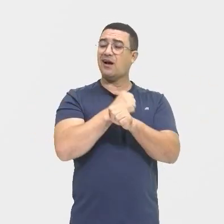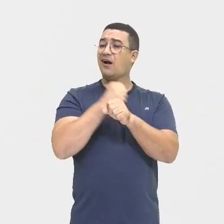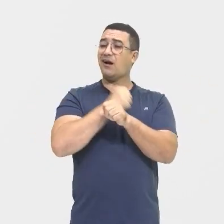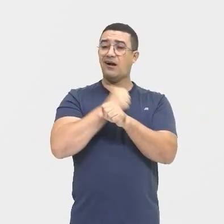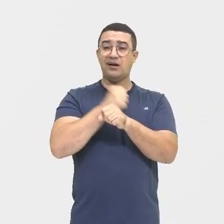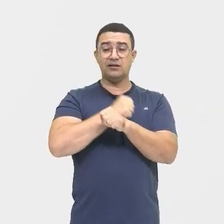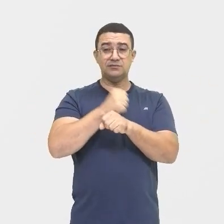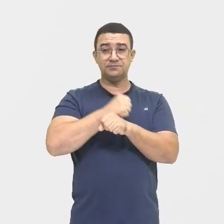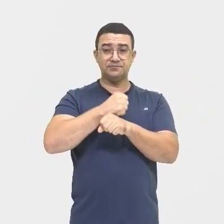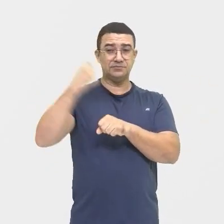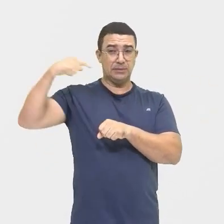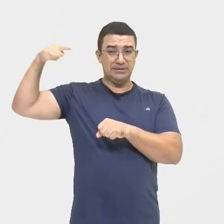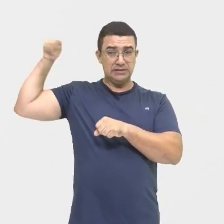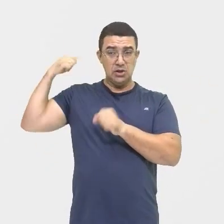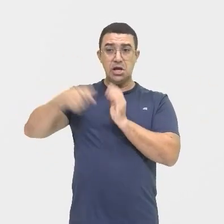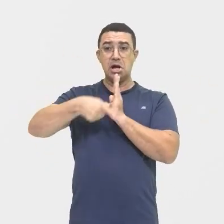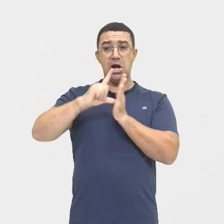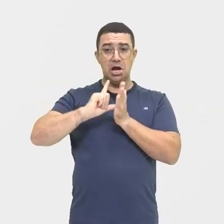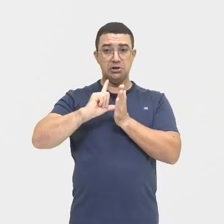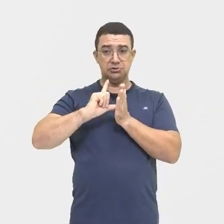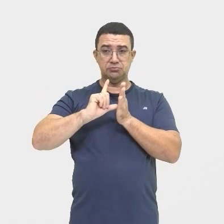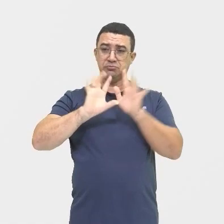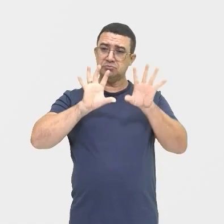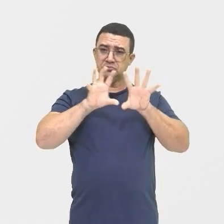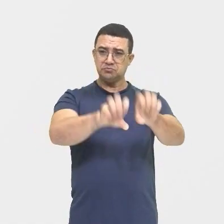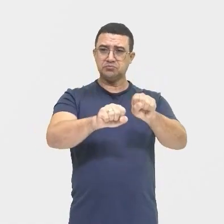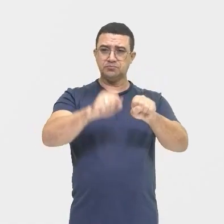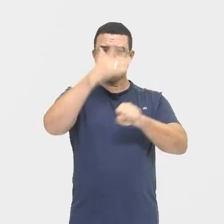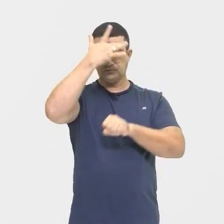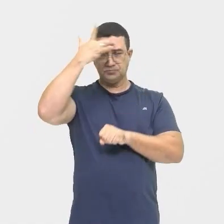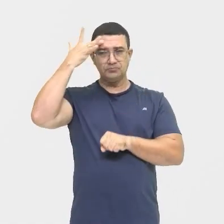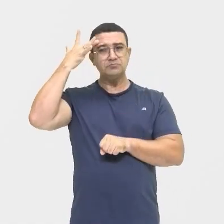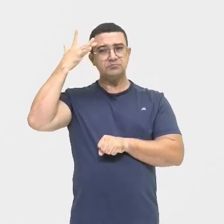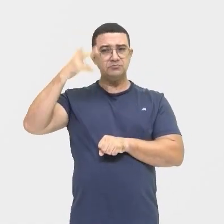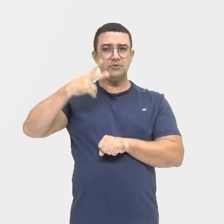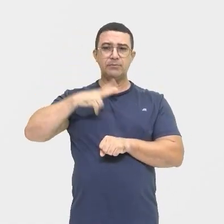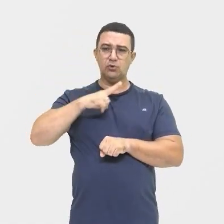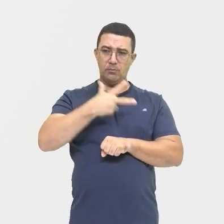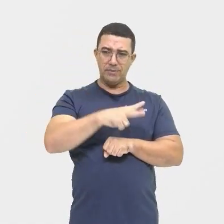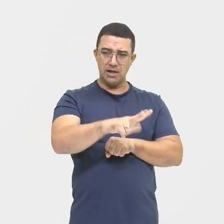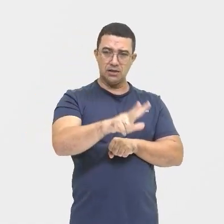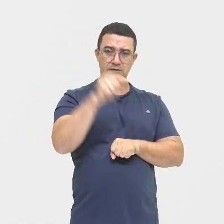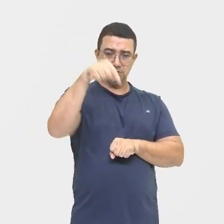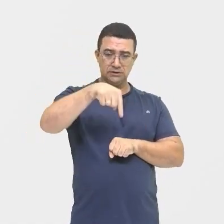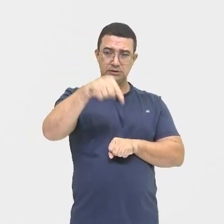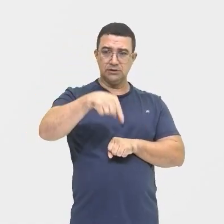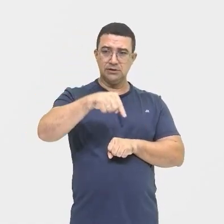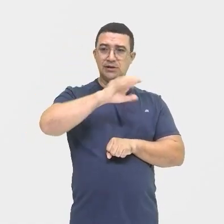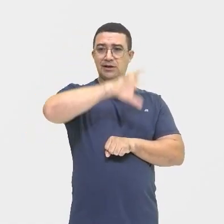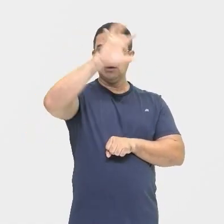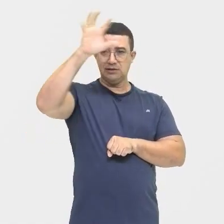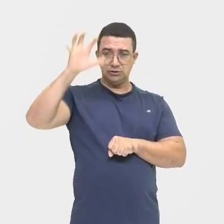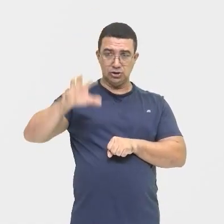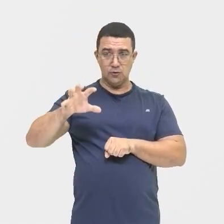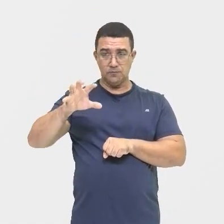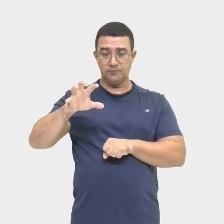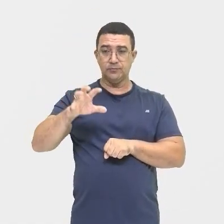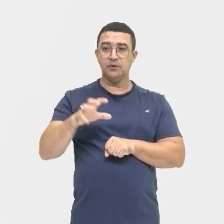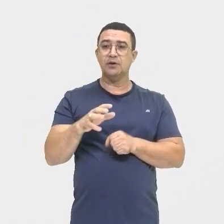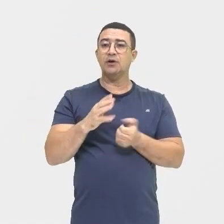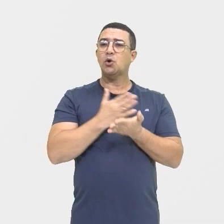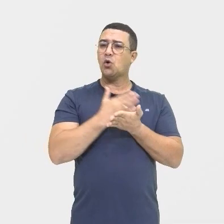período lá da colonização Quando os colonizadores chegaram aqui Para a nossa região E aí eles